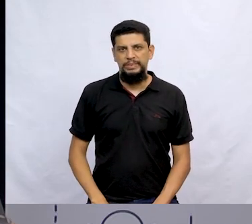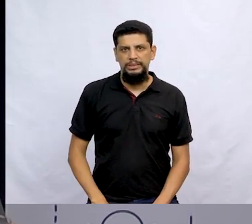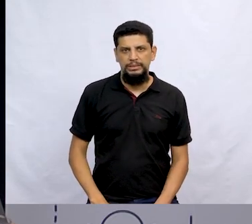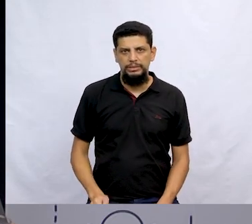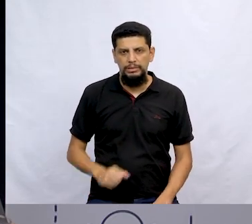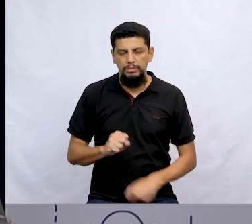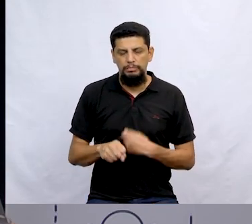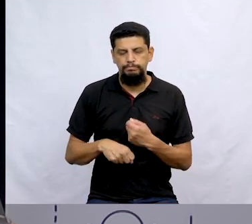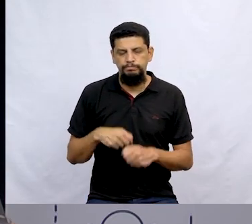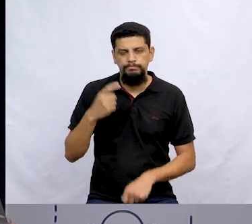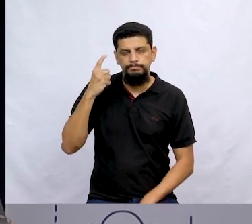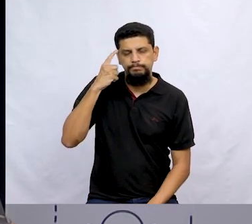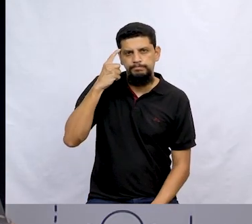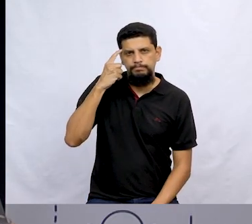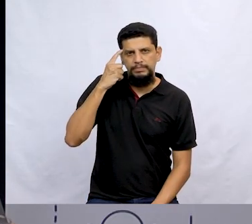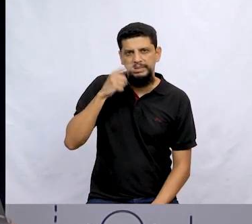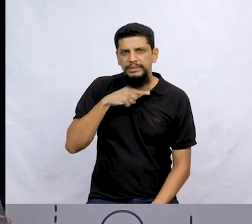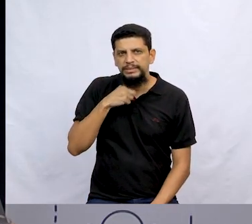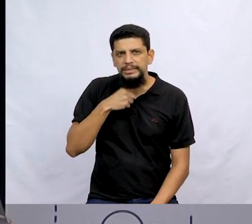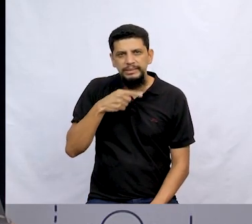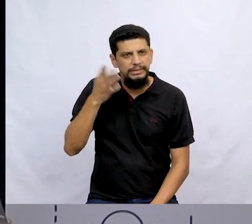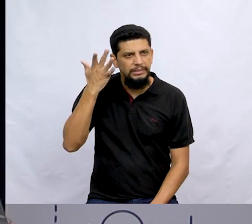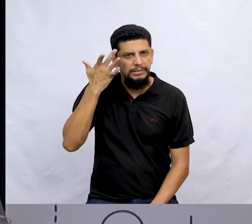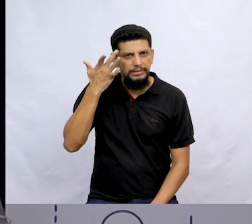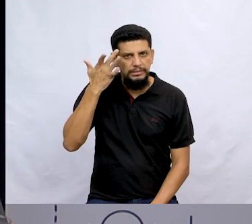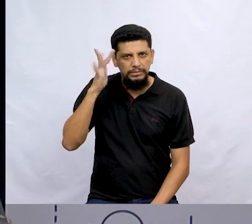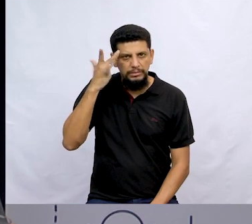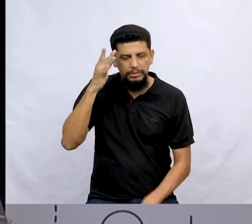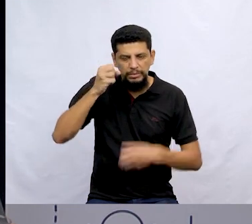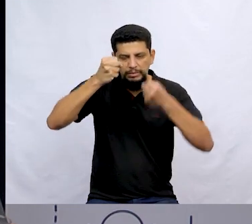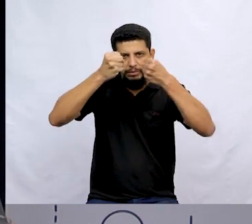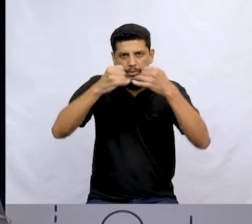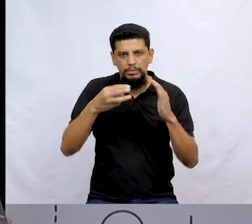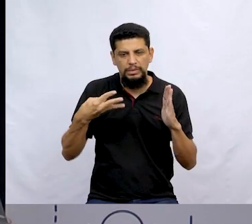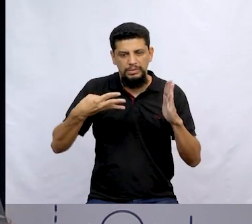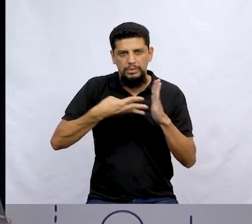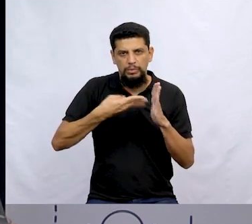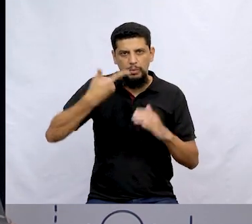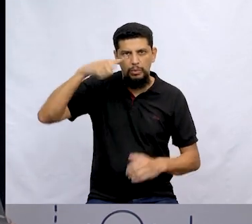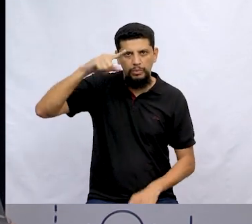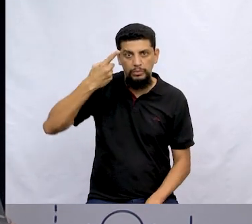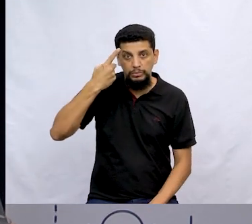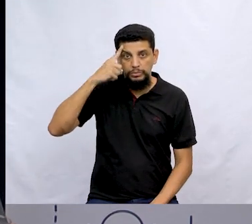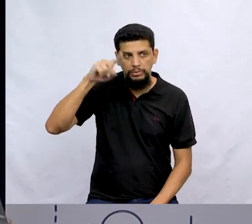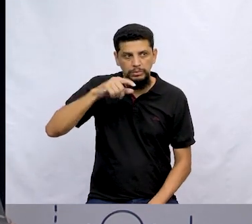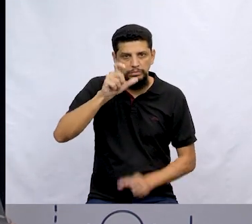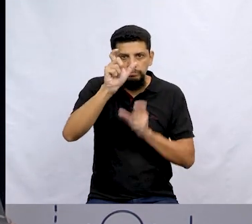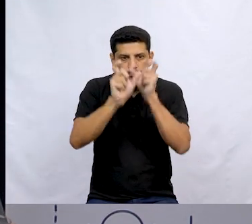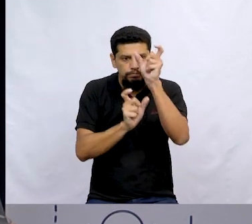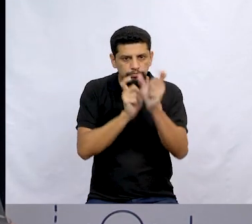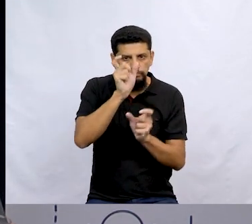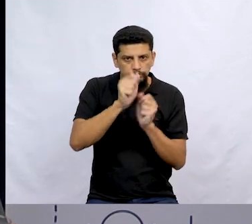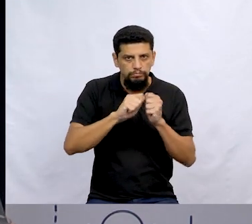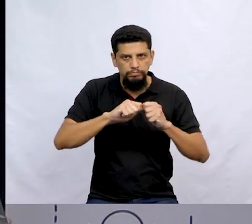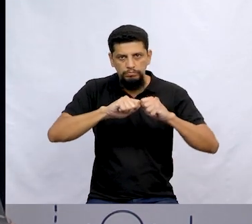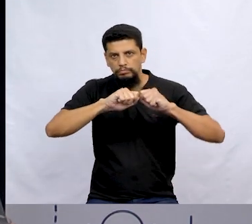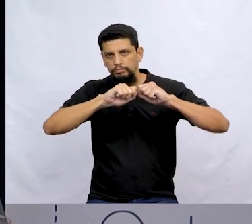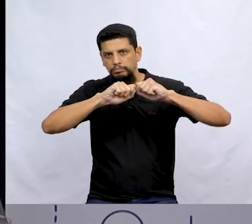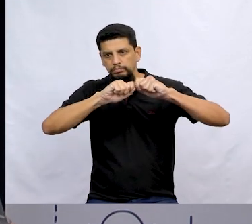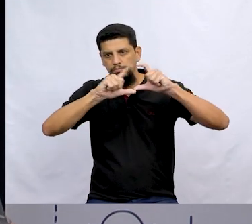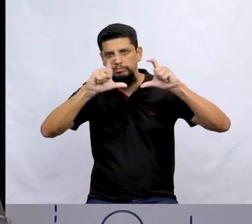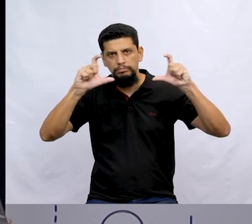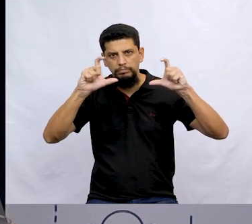desencanto pairava no ar e ninguém sabia explicar o motivo. Então, no outro dia, mais pessoas começaram a acordar sem